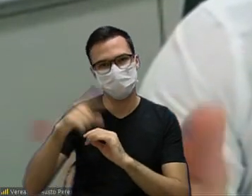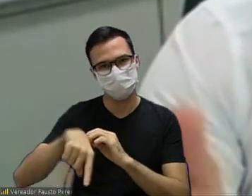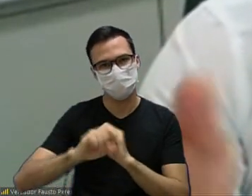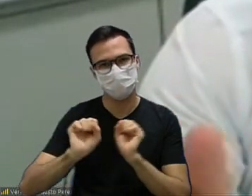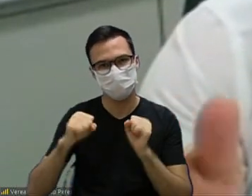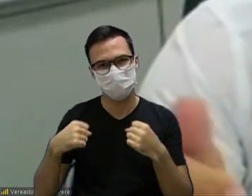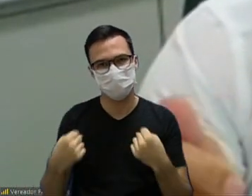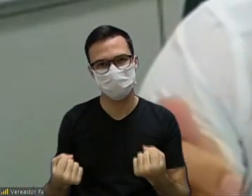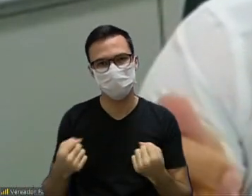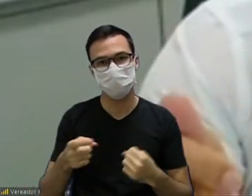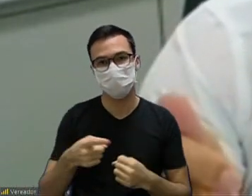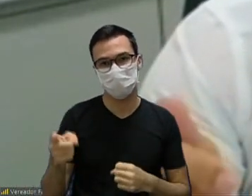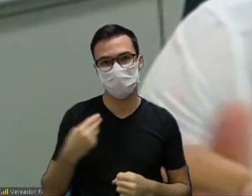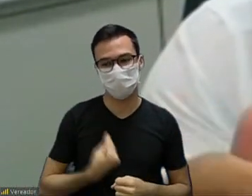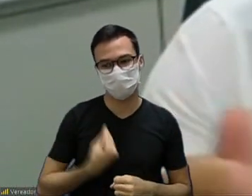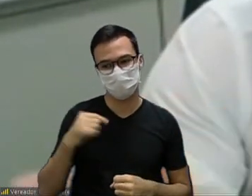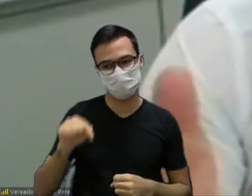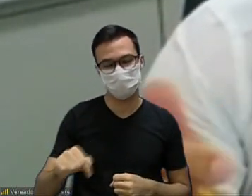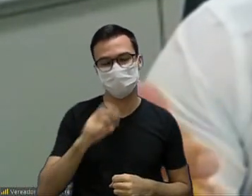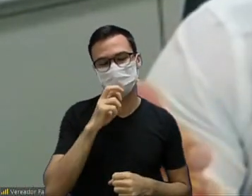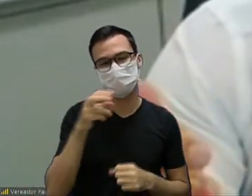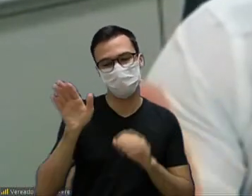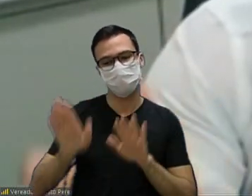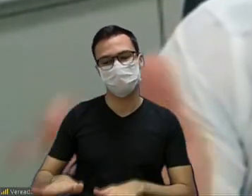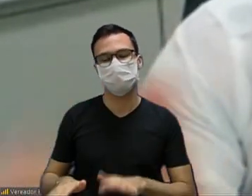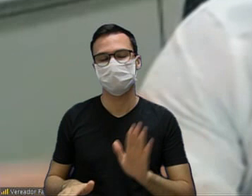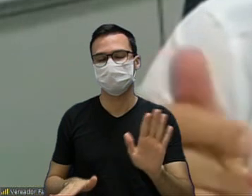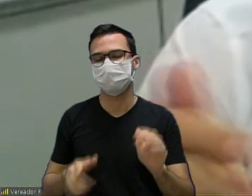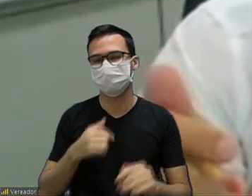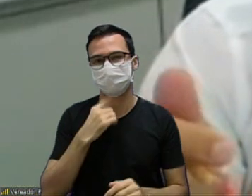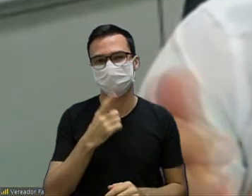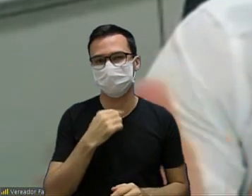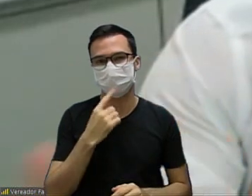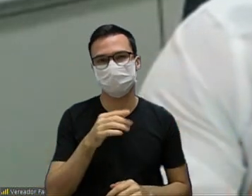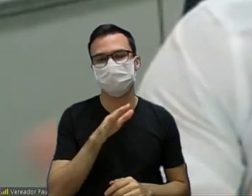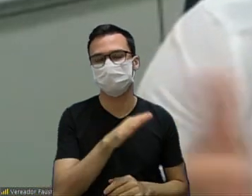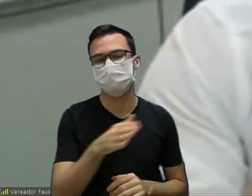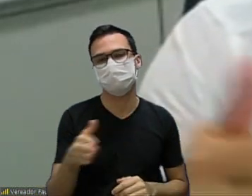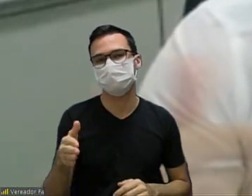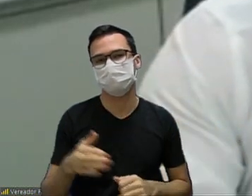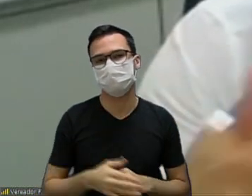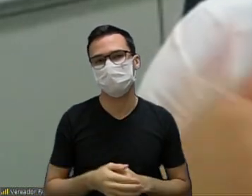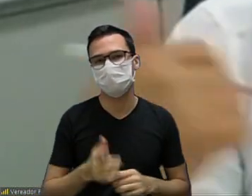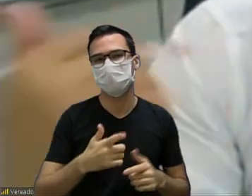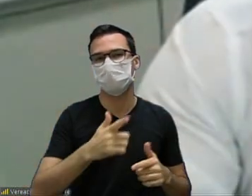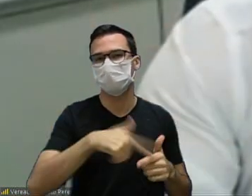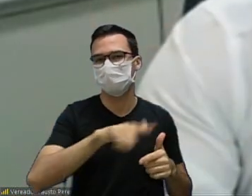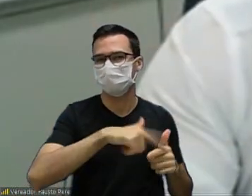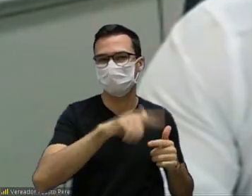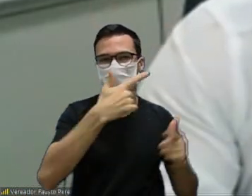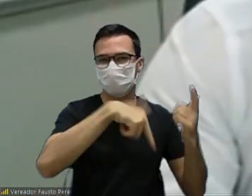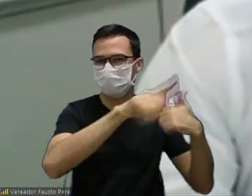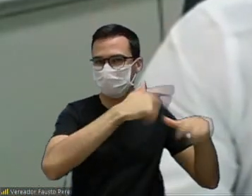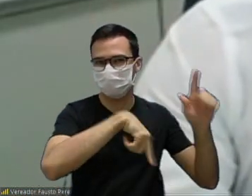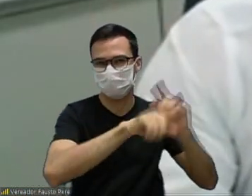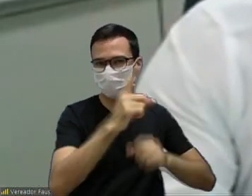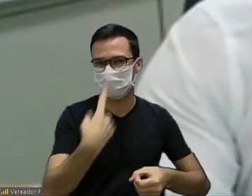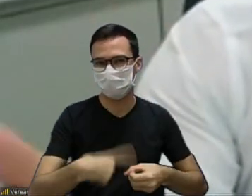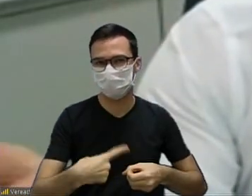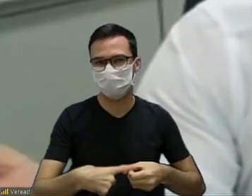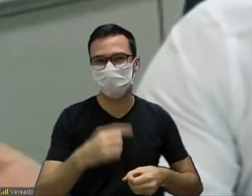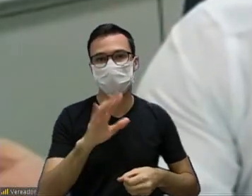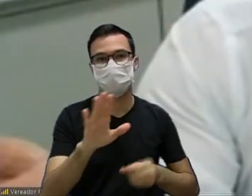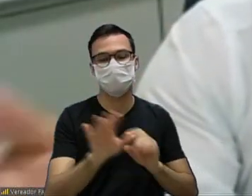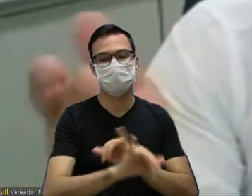que eles ficassem aqui no nosso município infelizmente não deu certo mas eles estão amparados também por outros programas de outras cidades mas